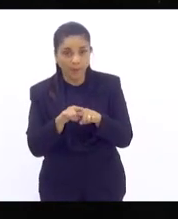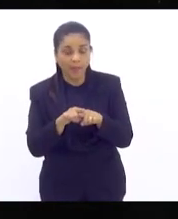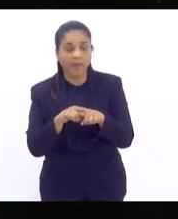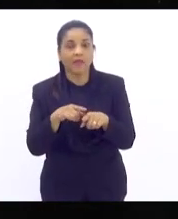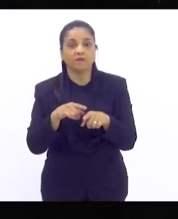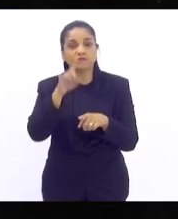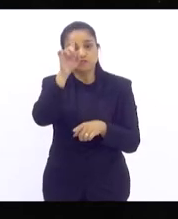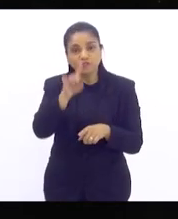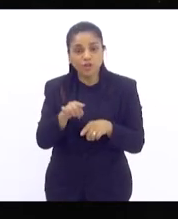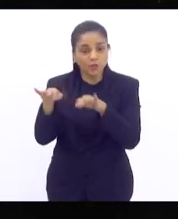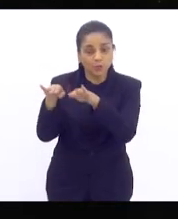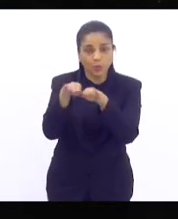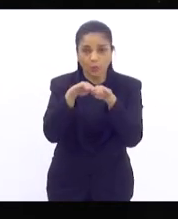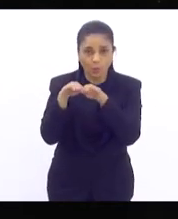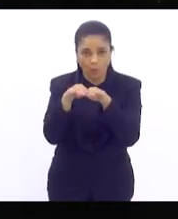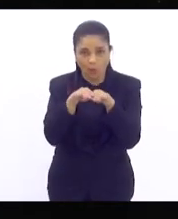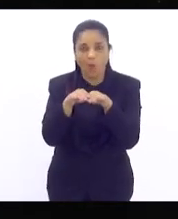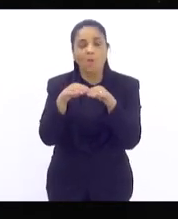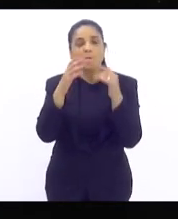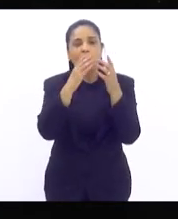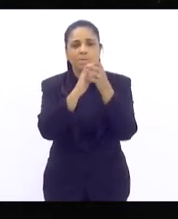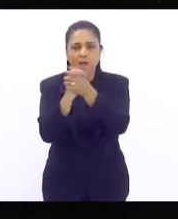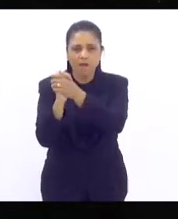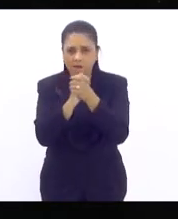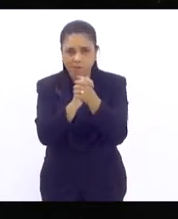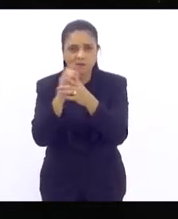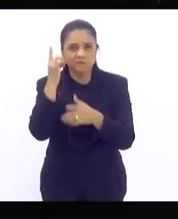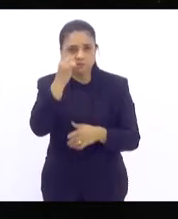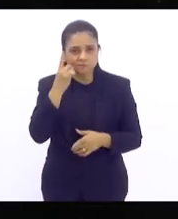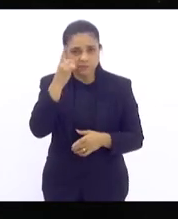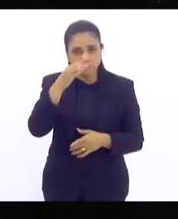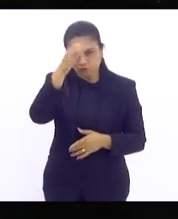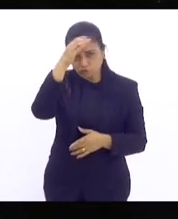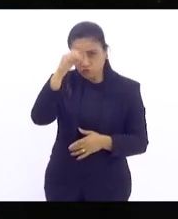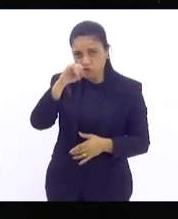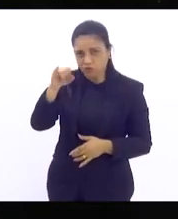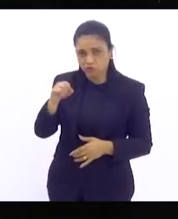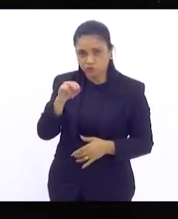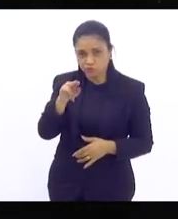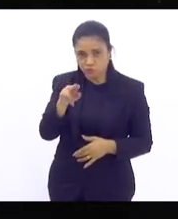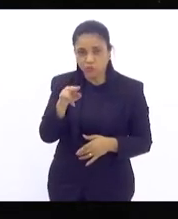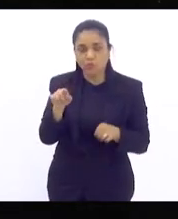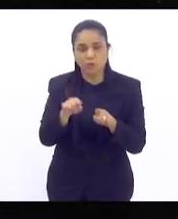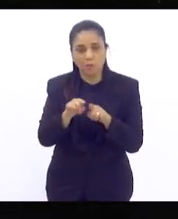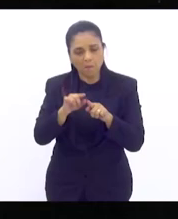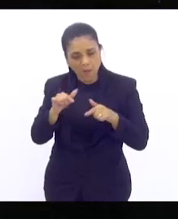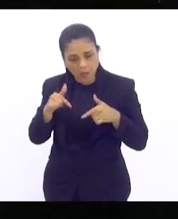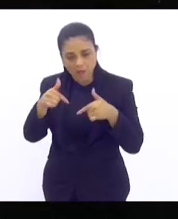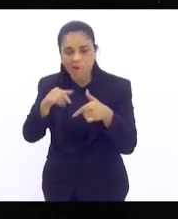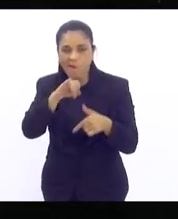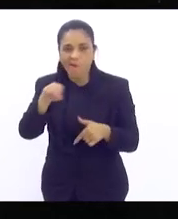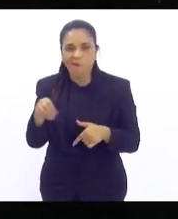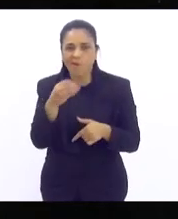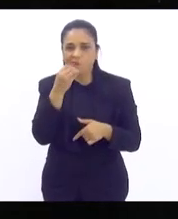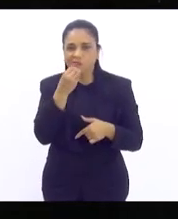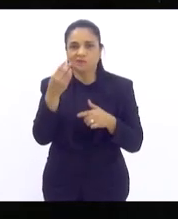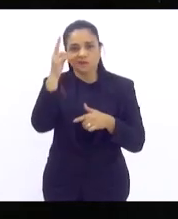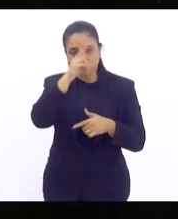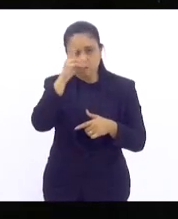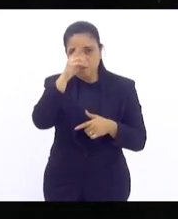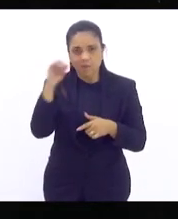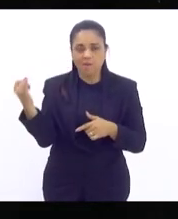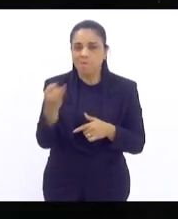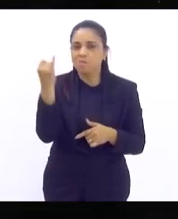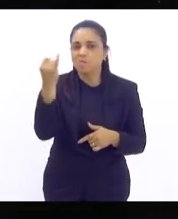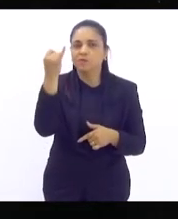fala. Então, parabéns mais uma vez deputada Tia Ju pela iniciativa, pela oportunidade de lembrar a